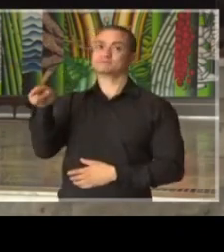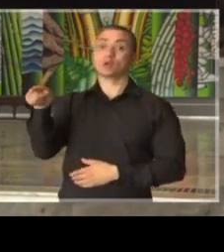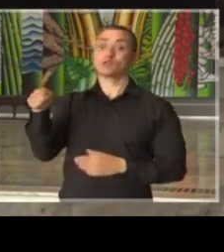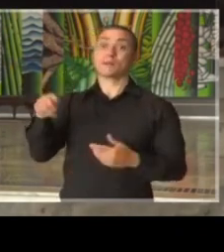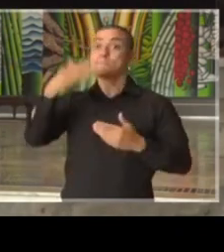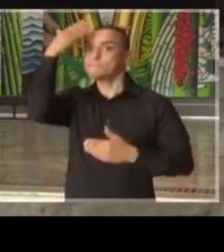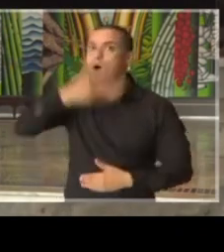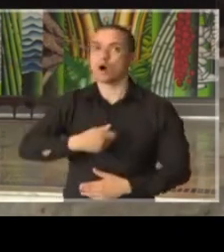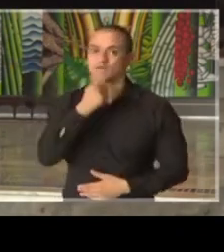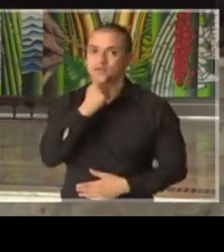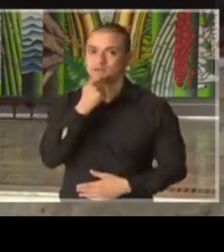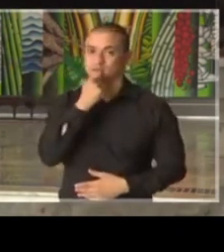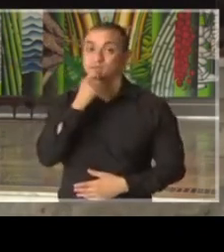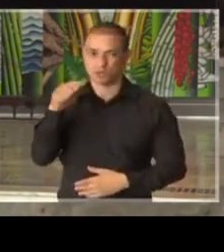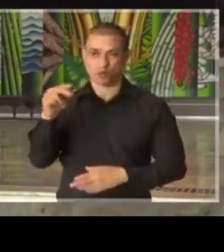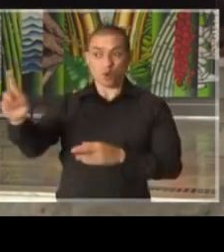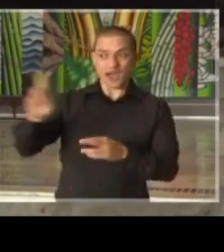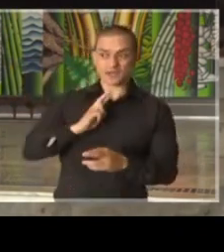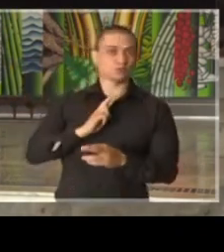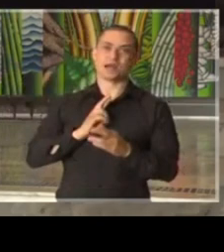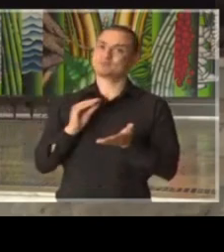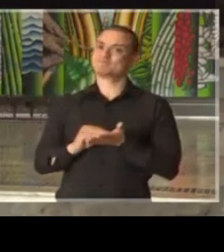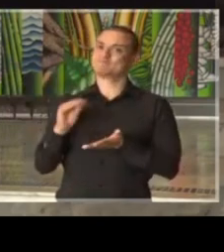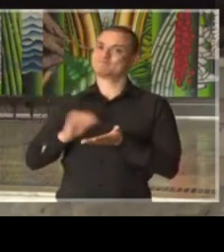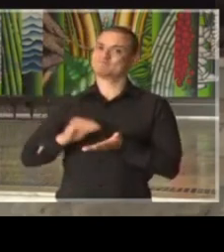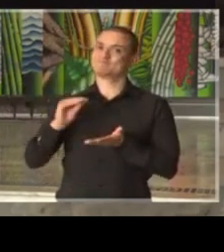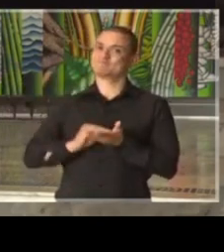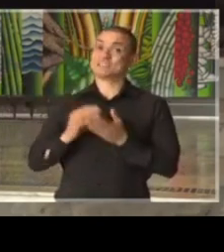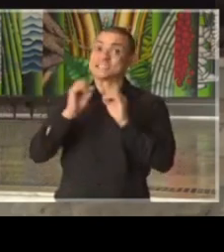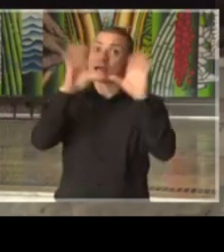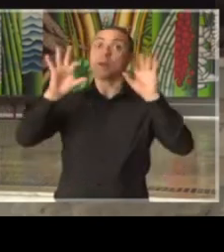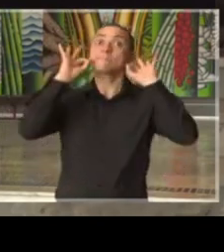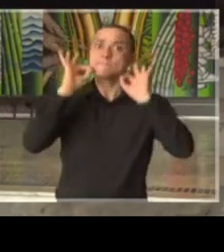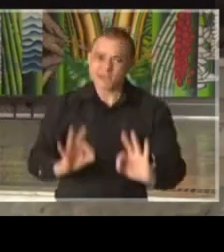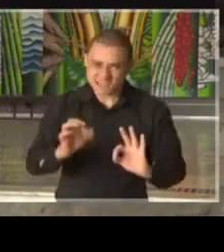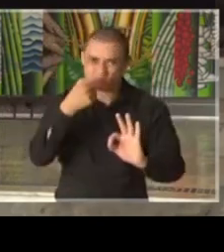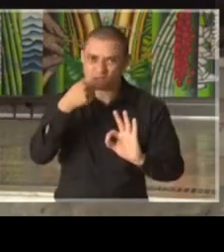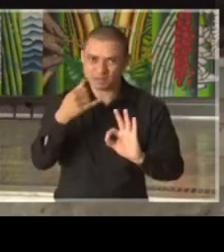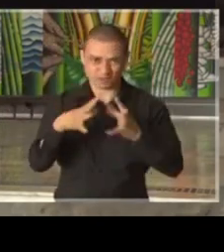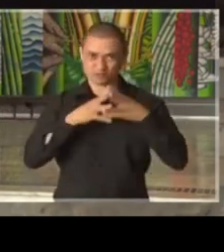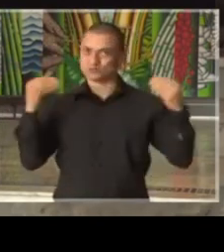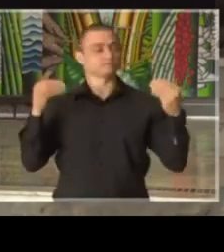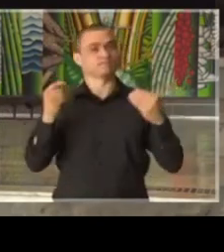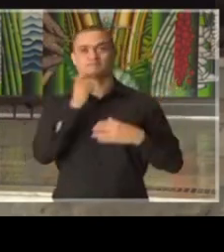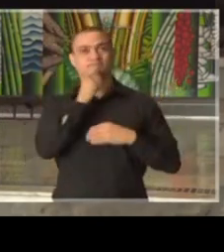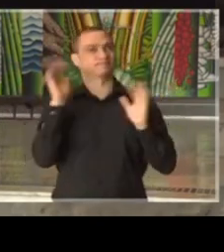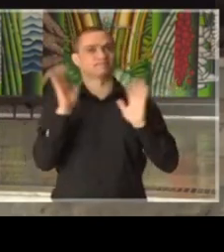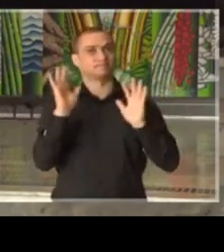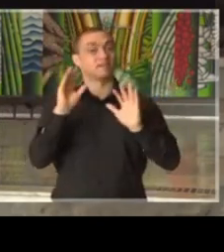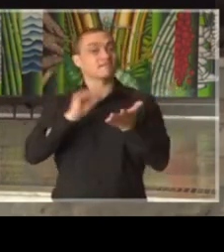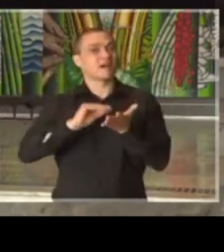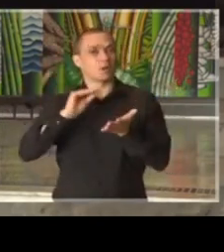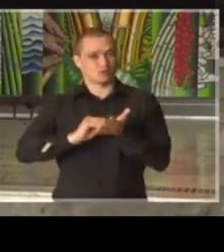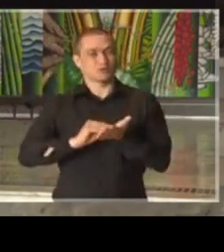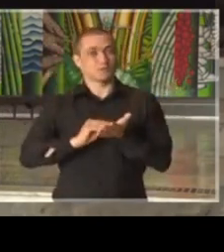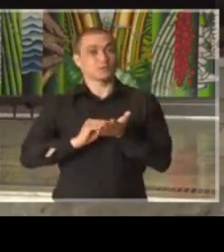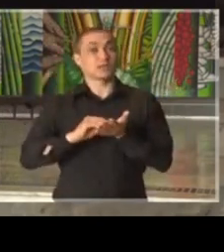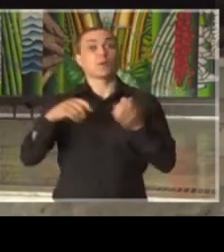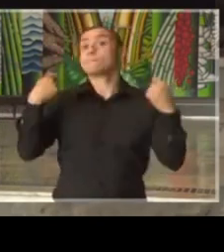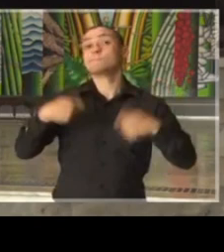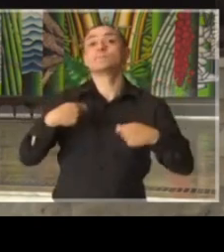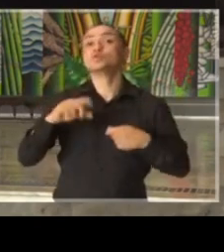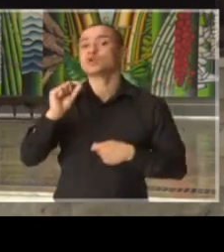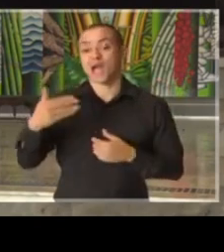os resultados ainda não são suficientes para que nós tenhamos conclusões a respeito. O é preciso